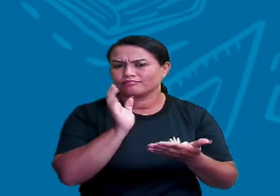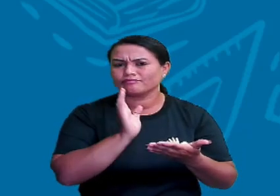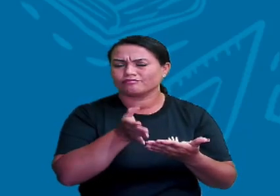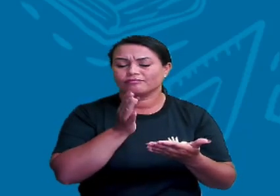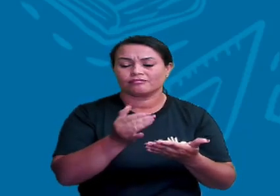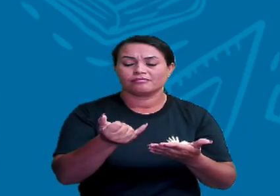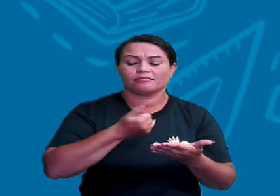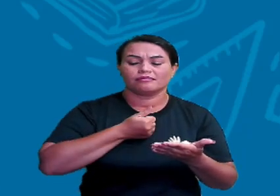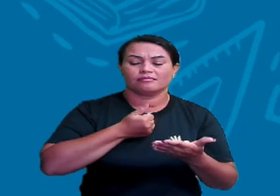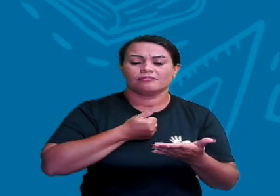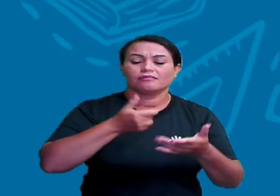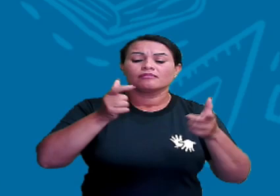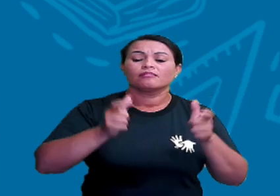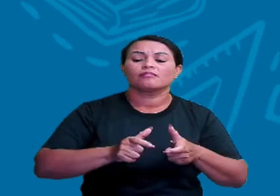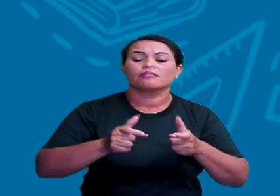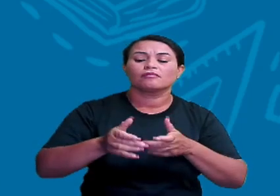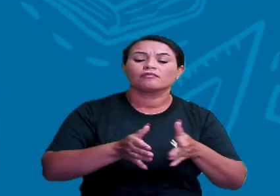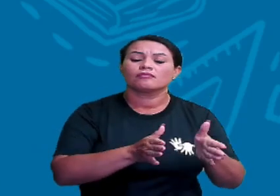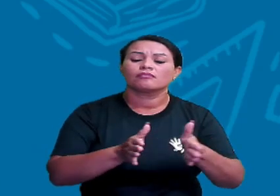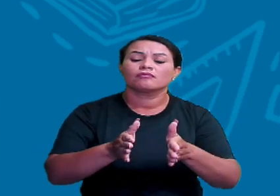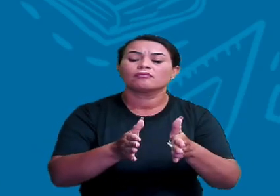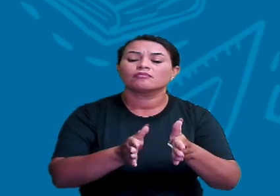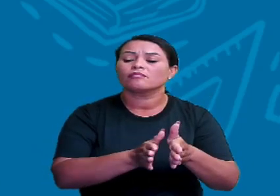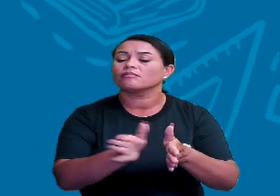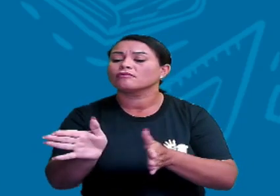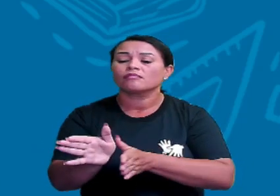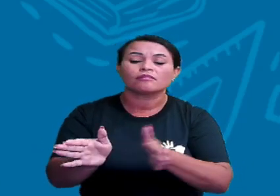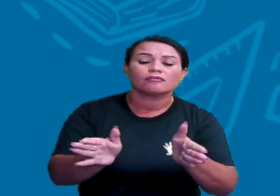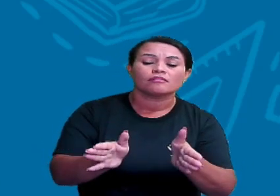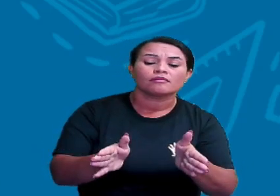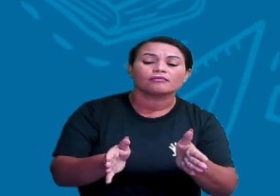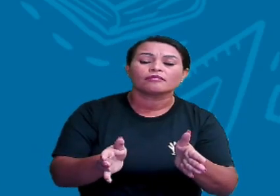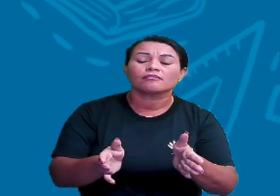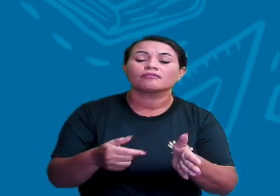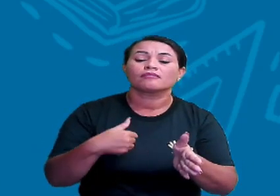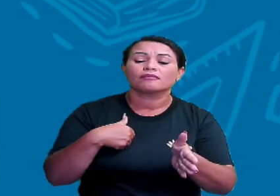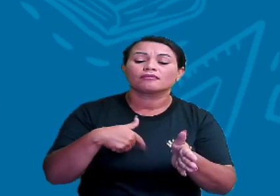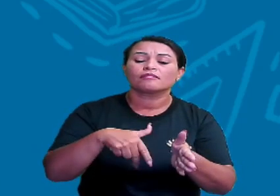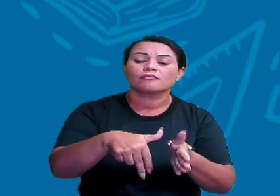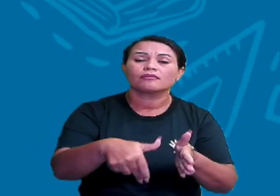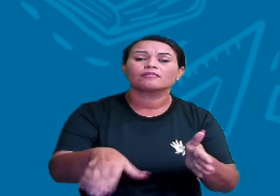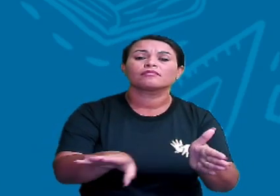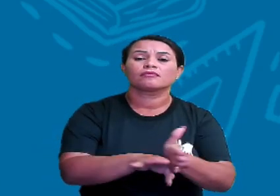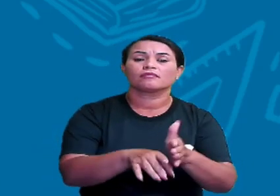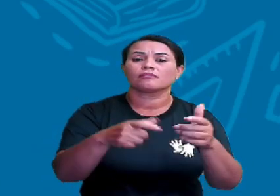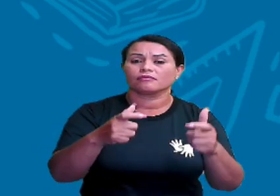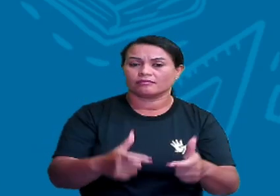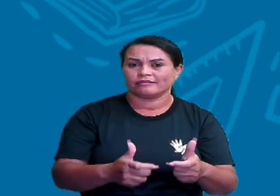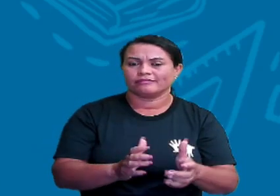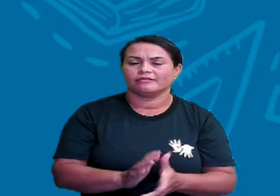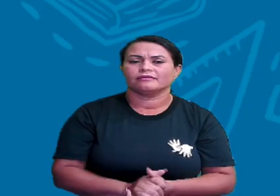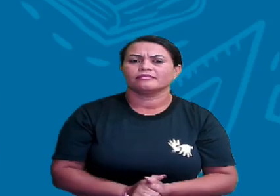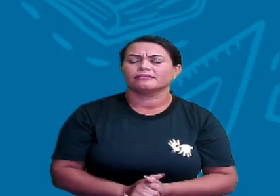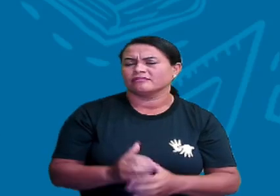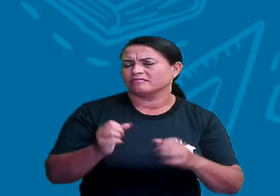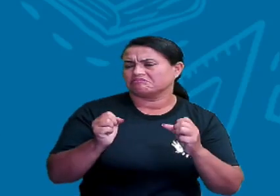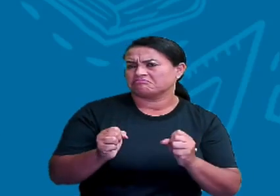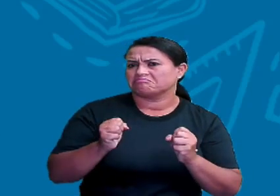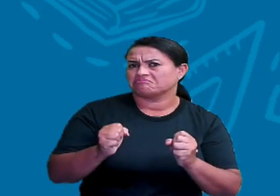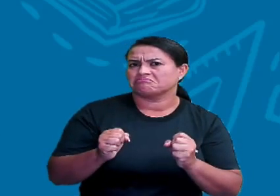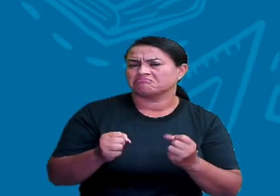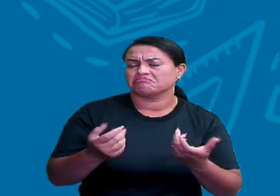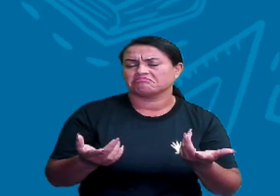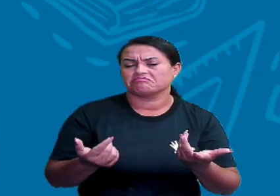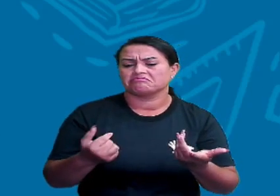diz o caminho, me diz a rota, me diz por onde eu tenho que passar para poder chegar nesse lugar. Pode ser que